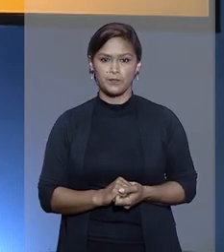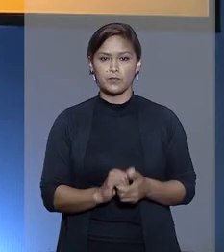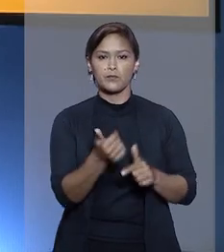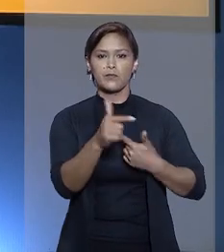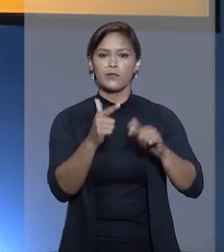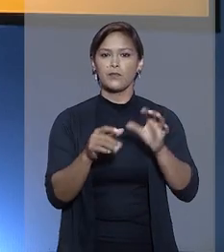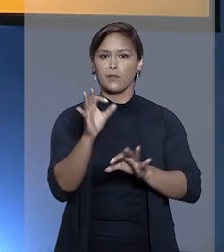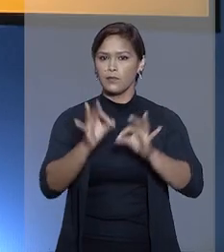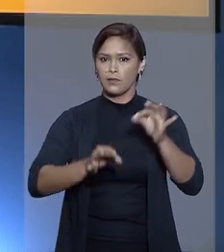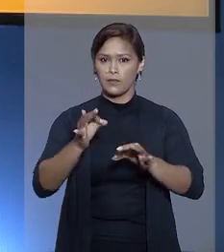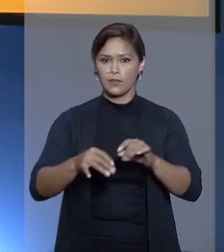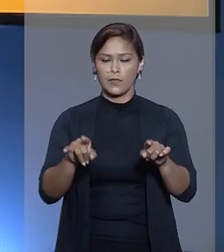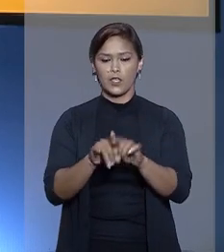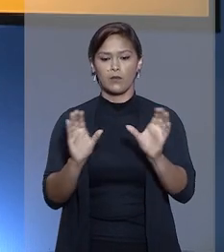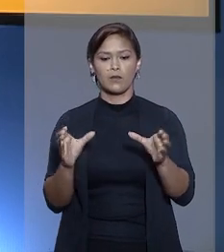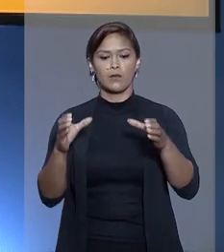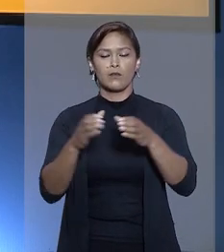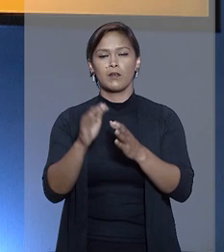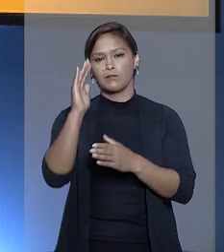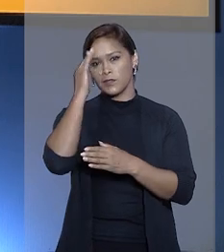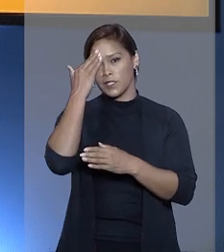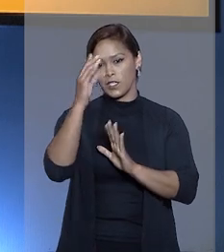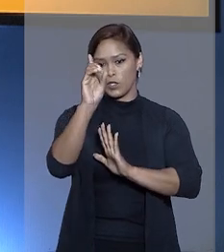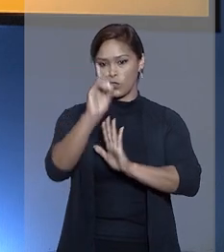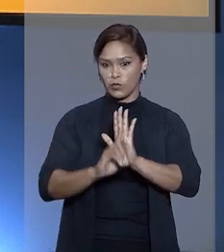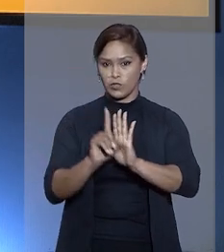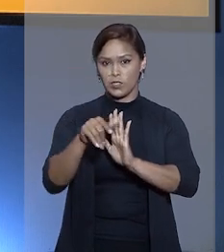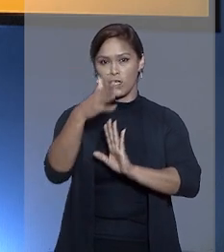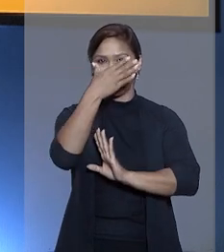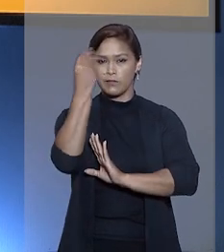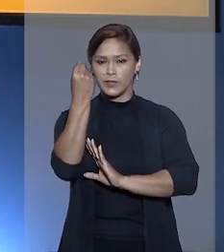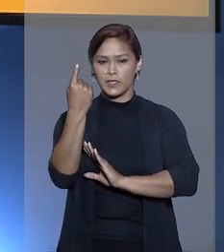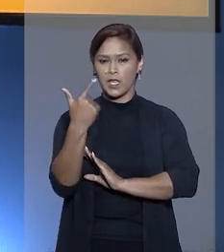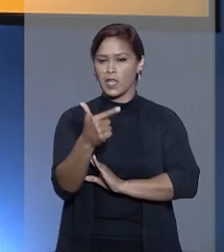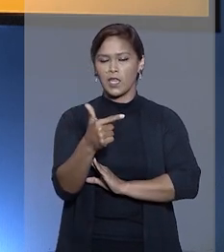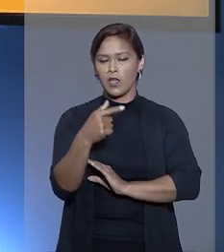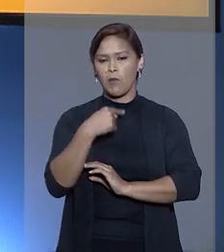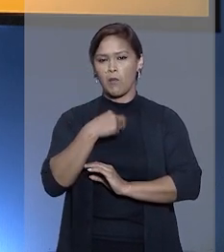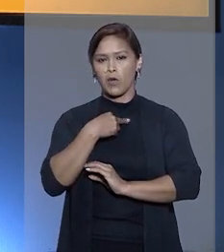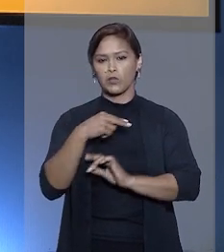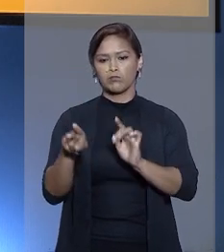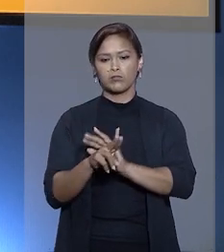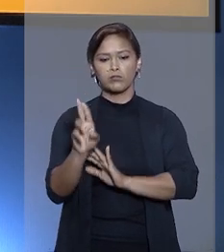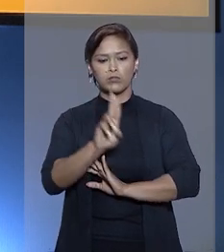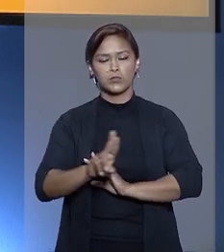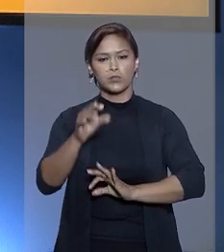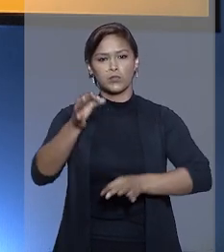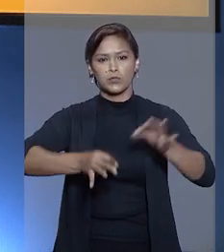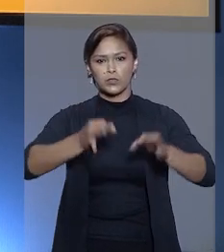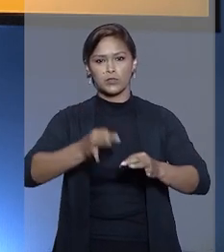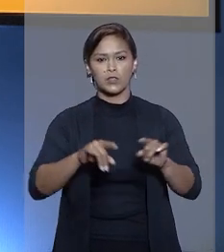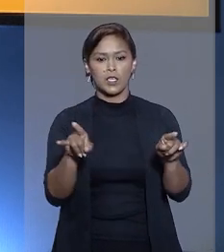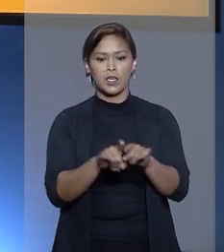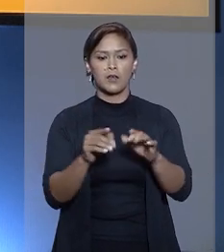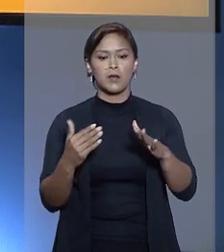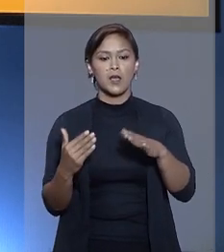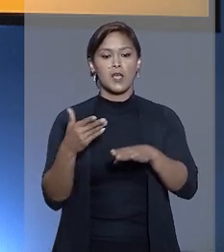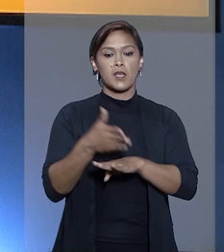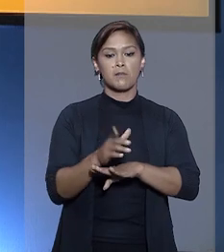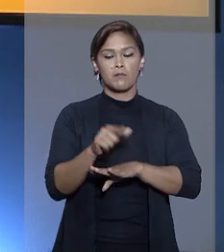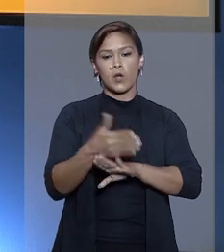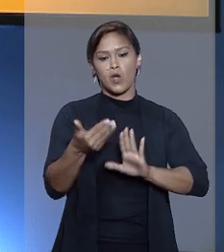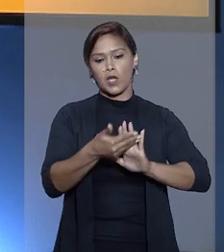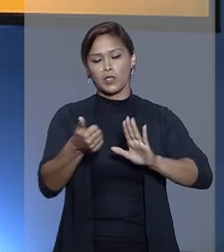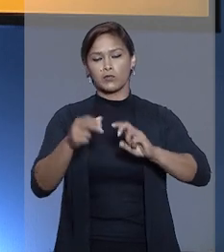Em outro julgamento, o colegiado entendeu que o direito ao esquecimento não pode servir de justificativa para impor